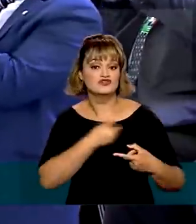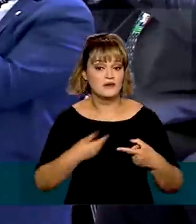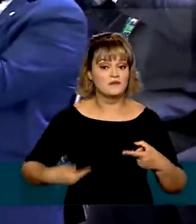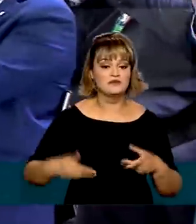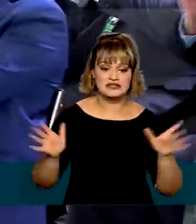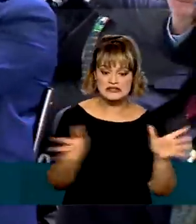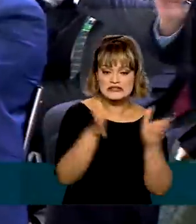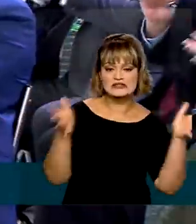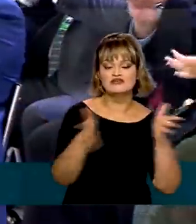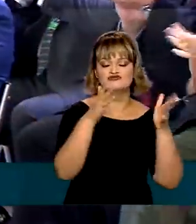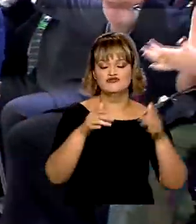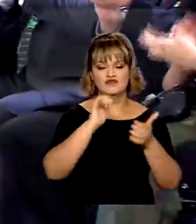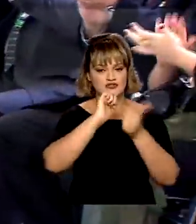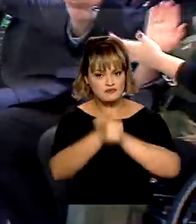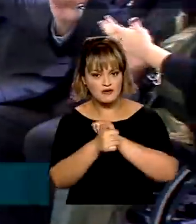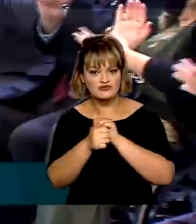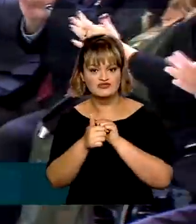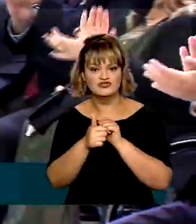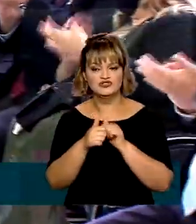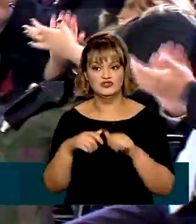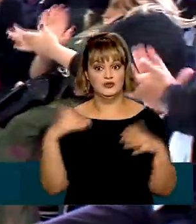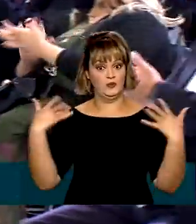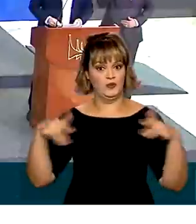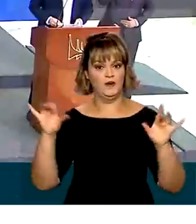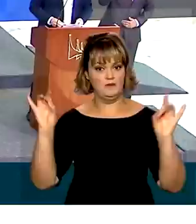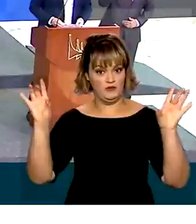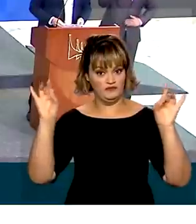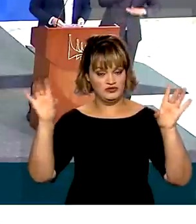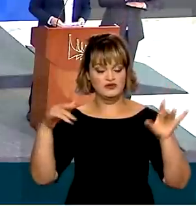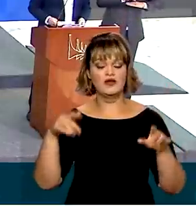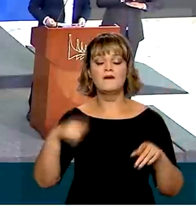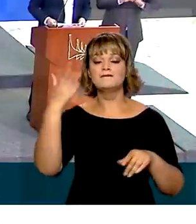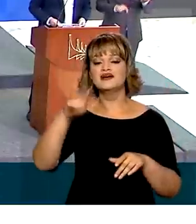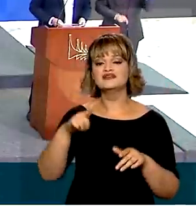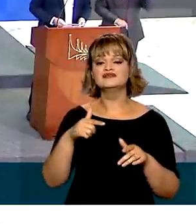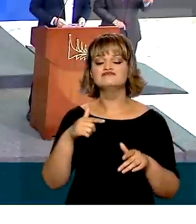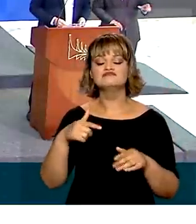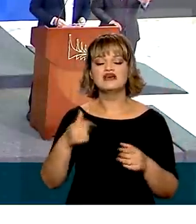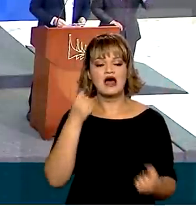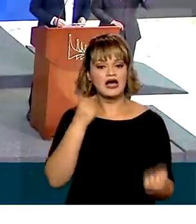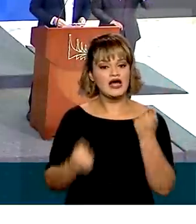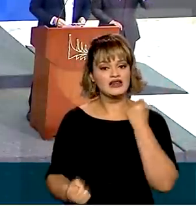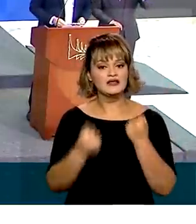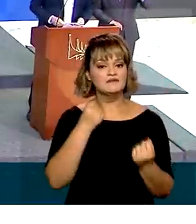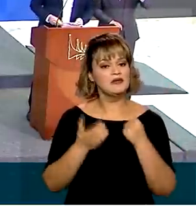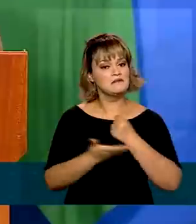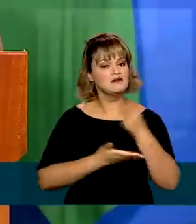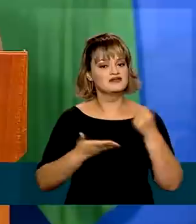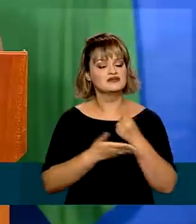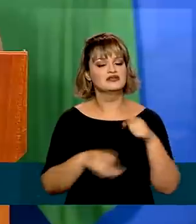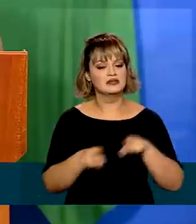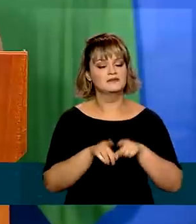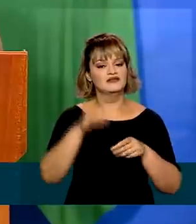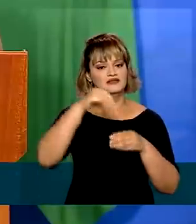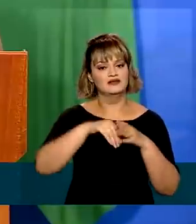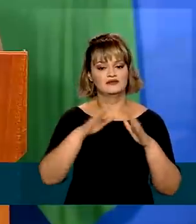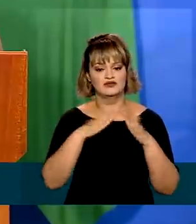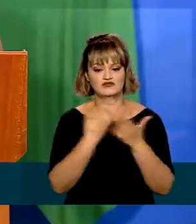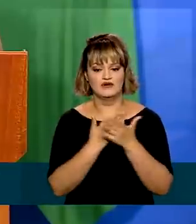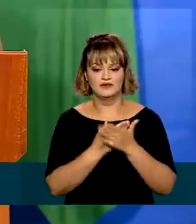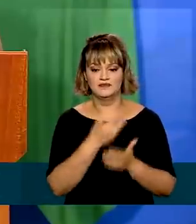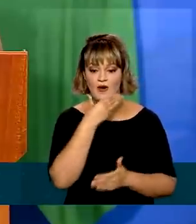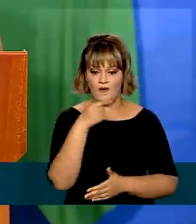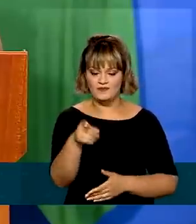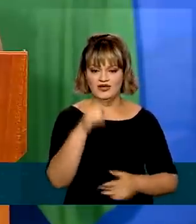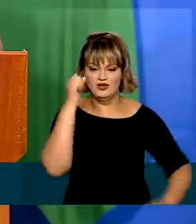promover não só os esportes de alto rendimento, mas as atividades esportivas de base. O velocista André